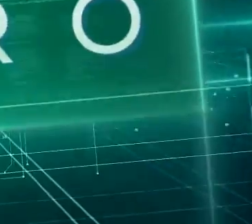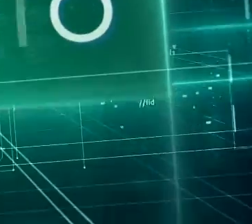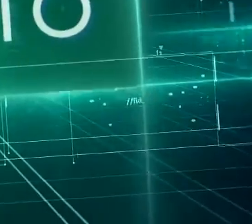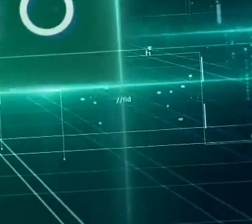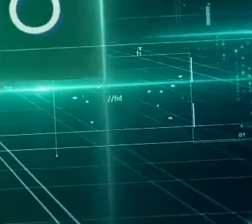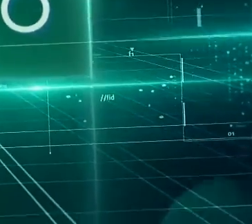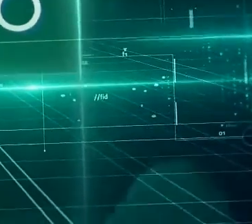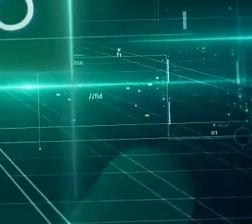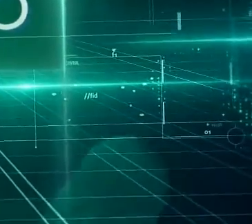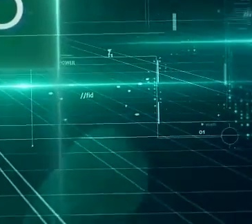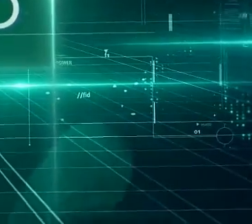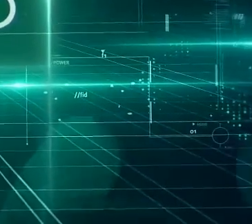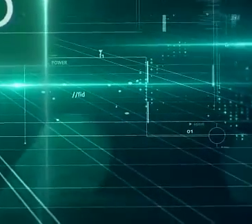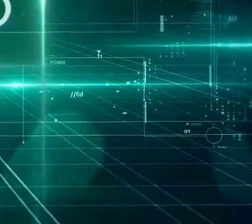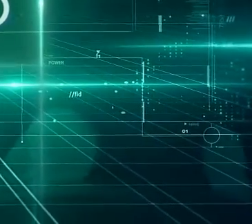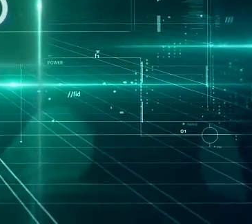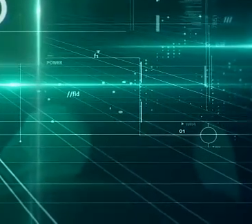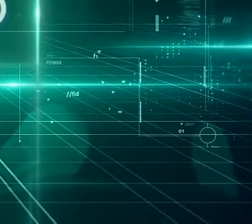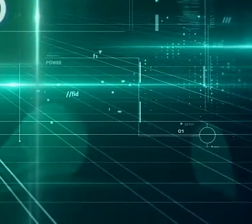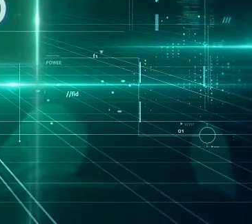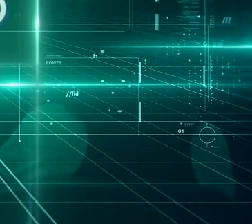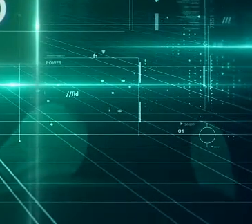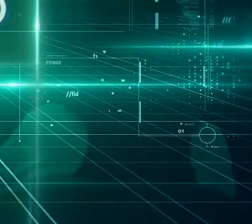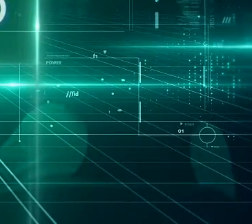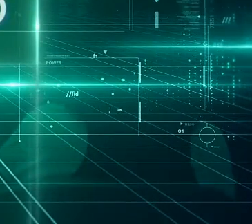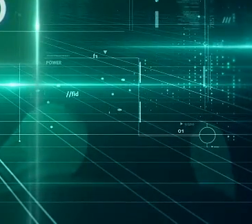prevê a do Muito obrigado, Nós Até Obrigado.